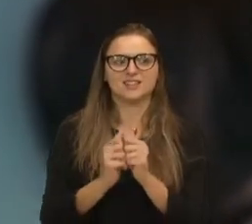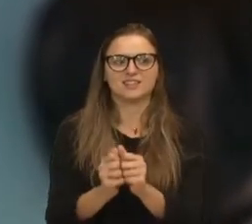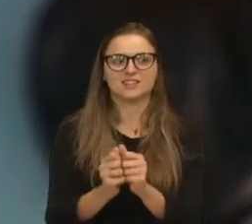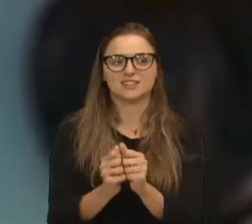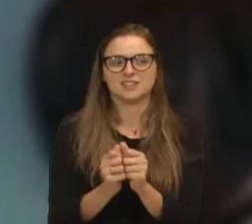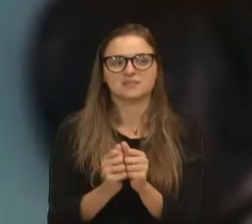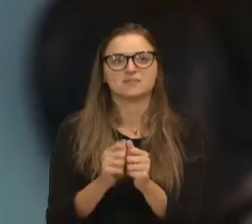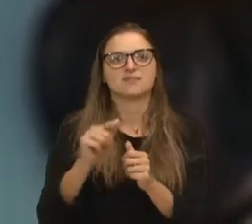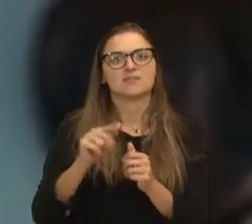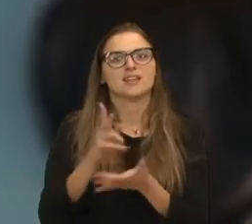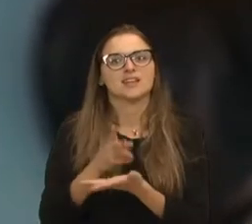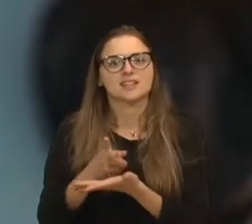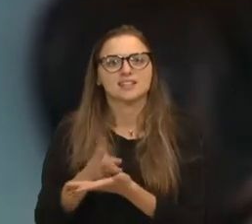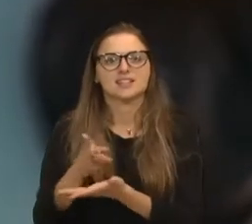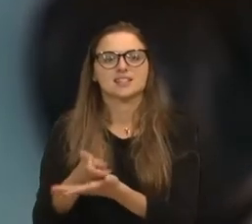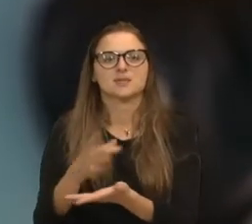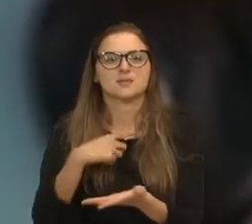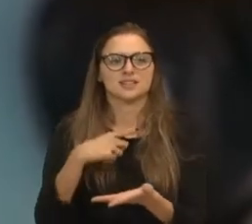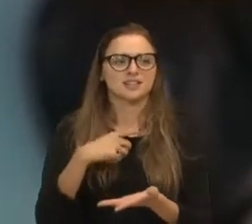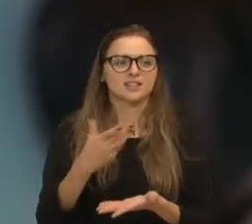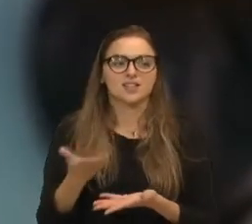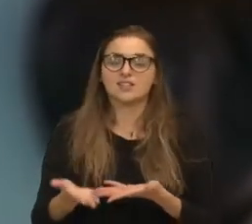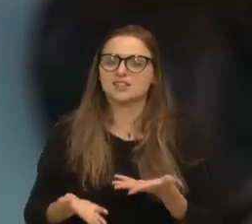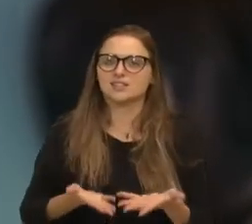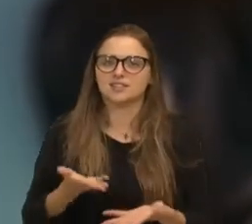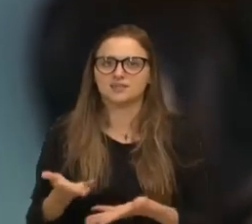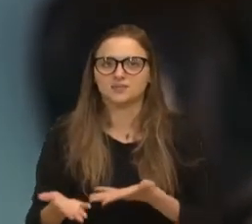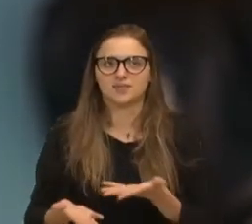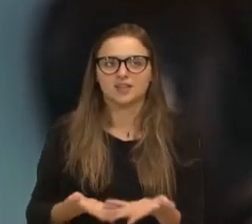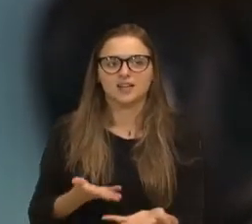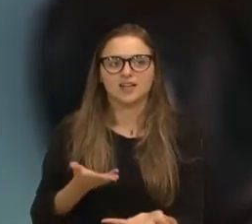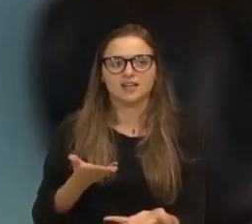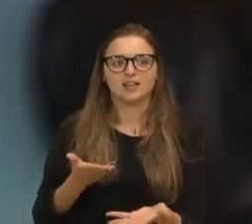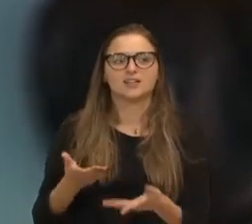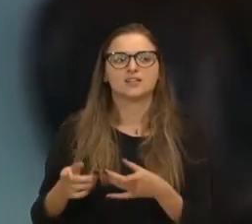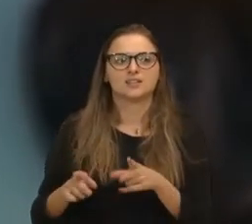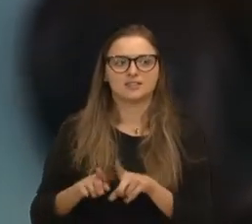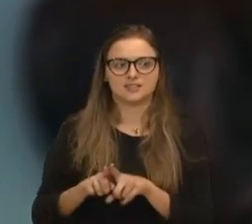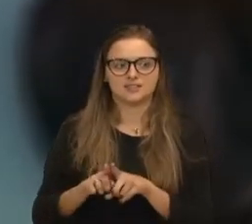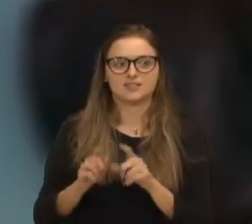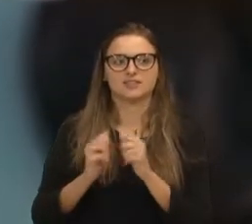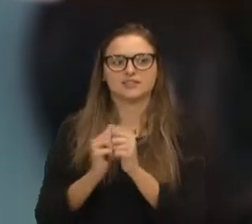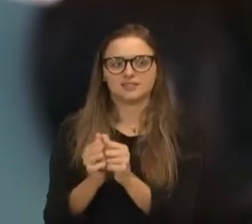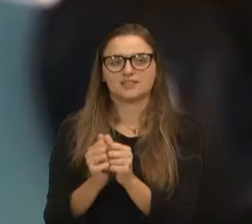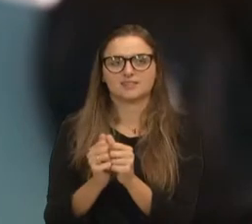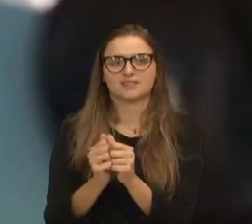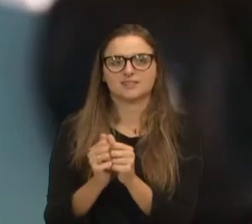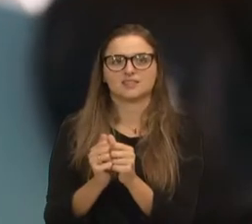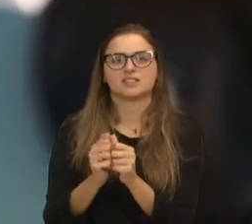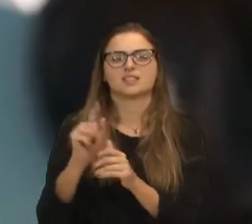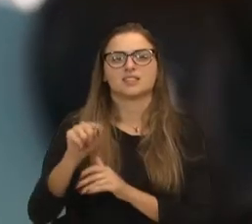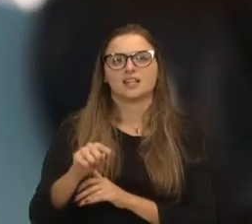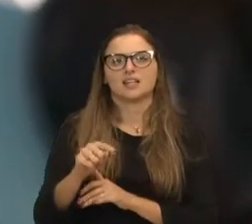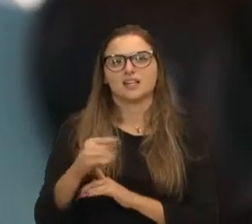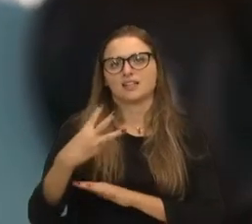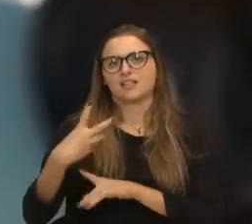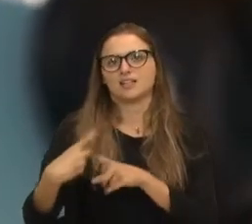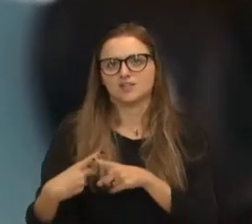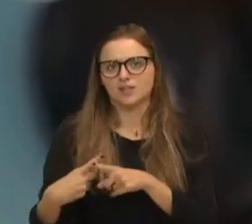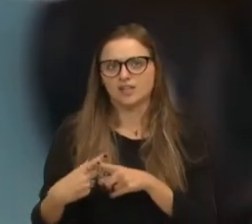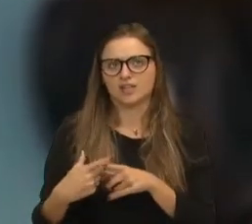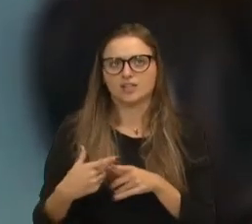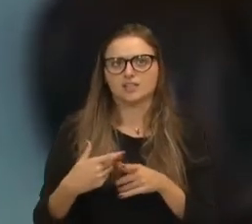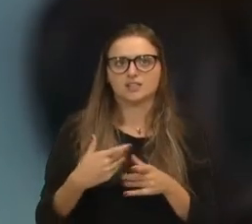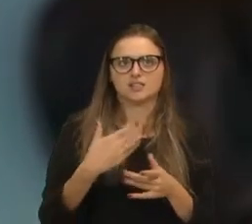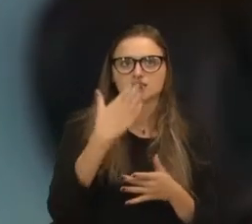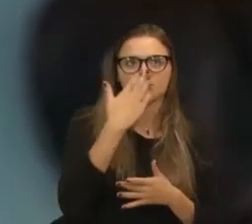E toda vez que a gente vai para um atendimento, os agentes chegam e mandam a gente tirar a roupa, a gente tem que abaixar três vezes, de costa,